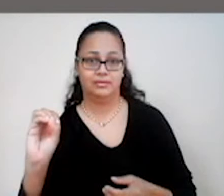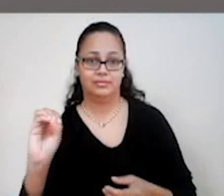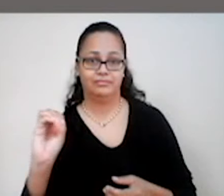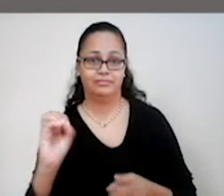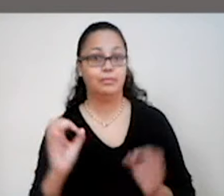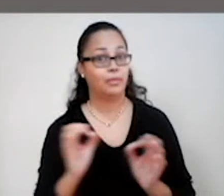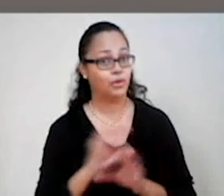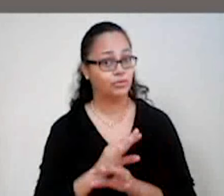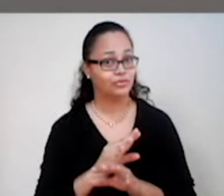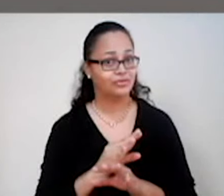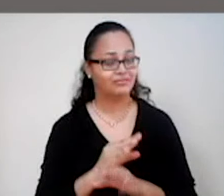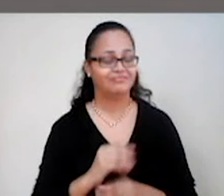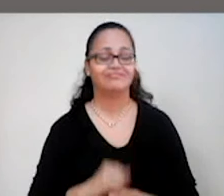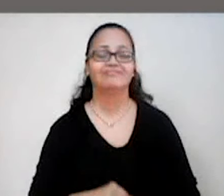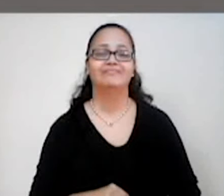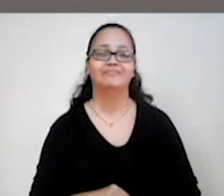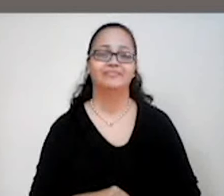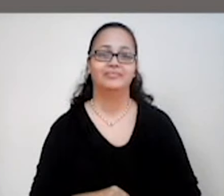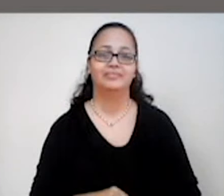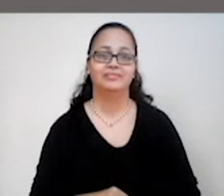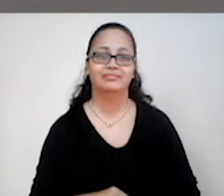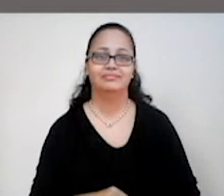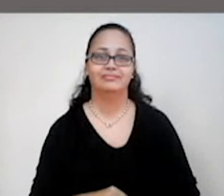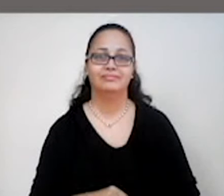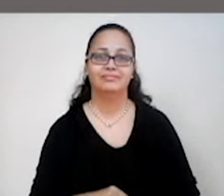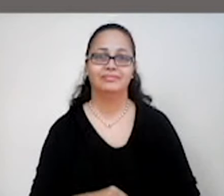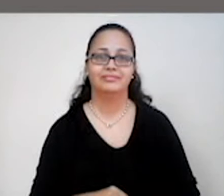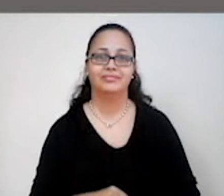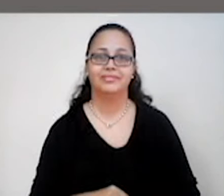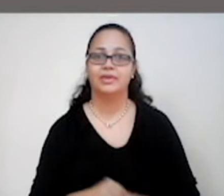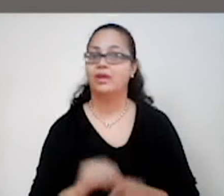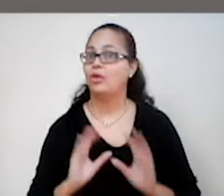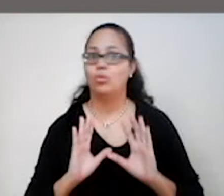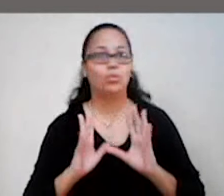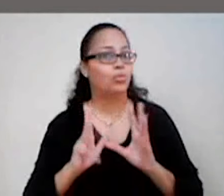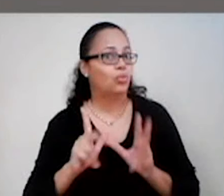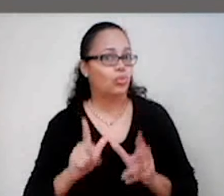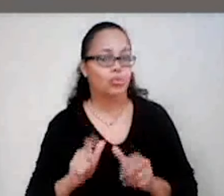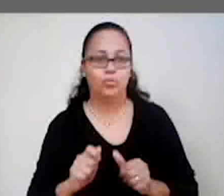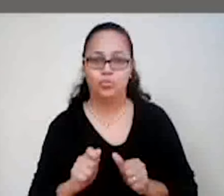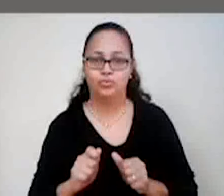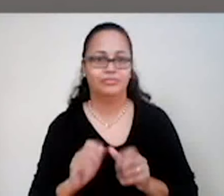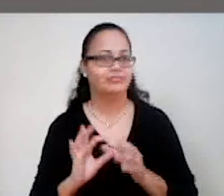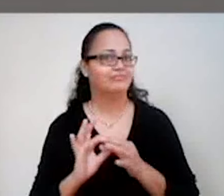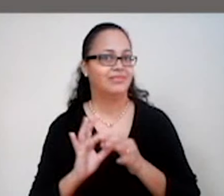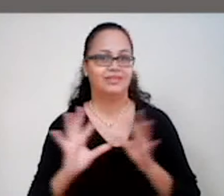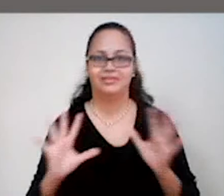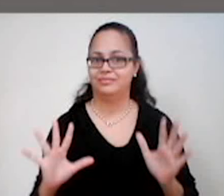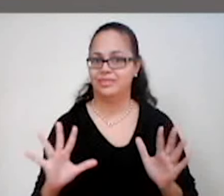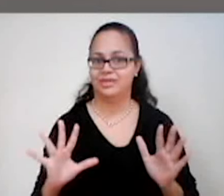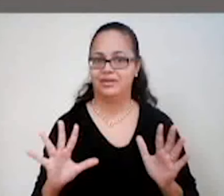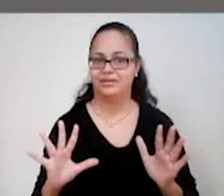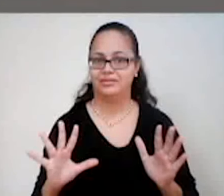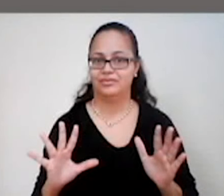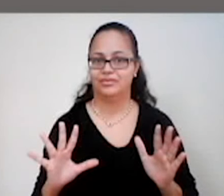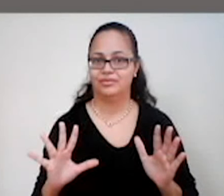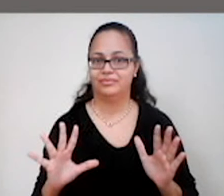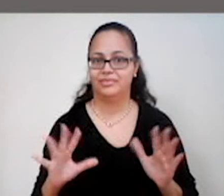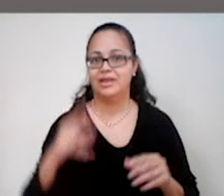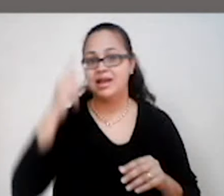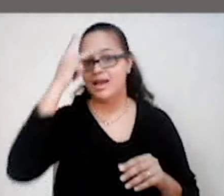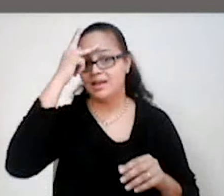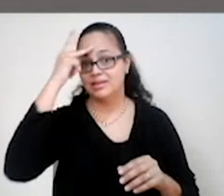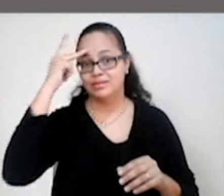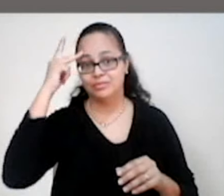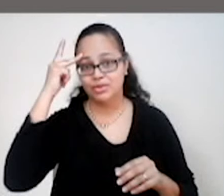Prontos? Bom, nem tudo era liberado nas cidades medievais, pessoal. Os artesãos